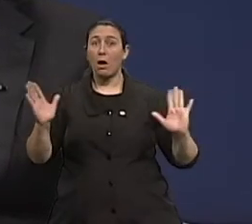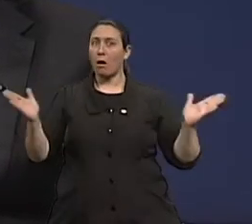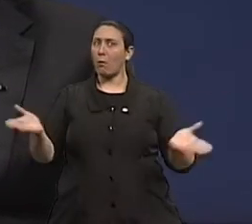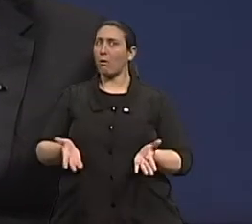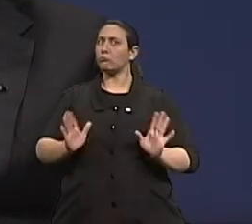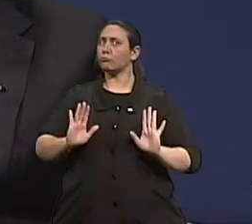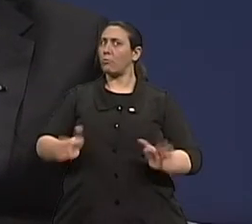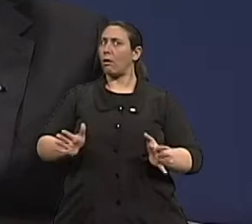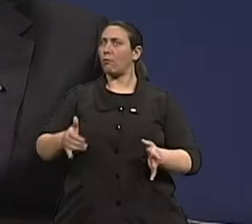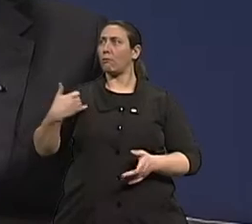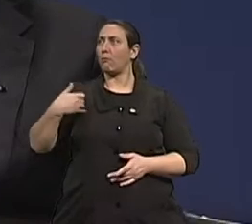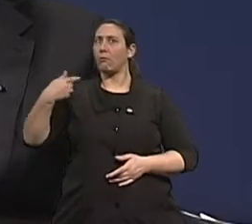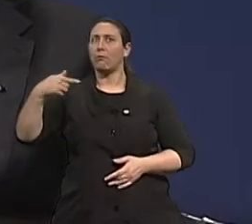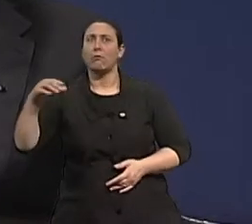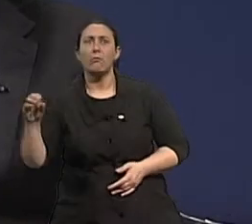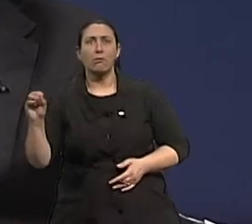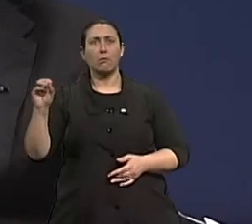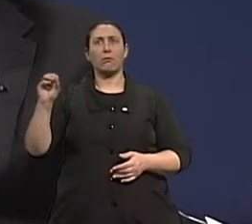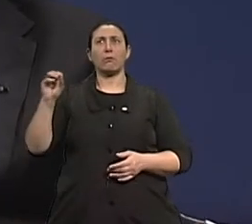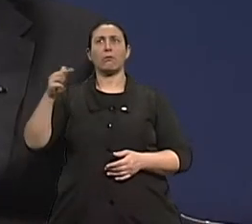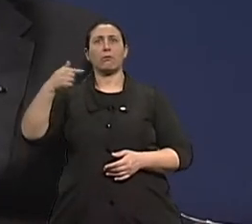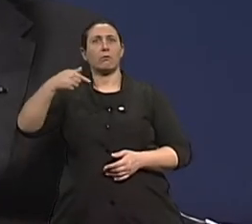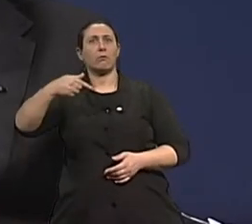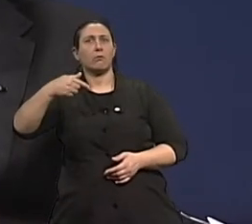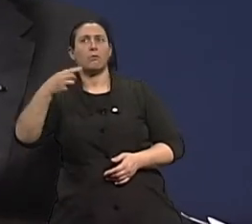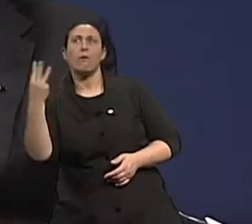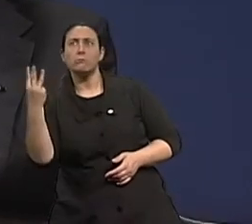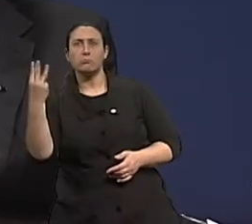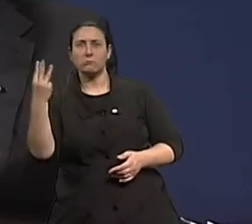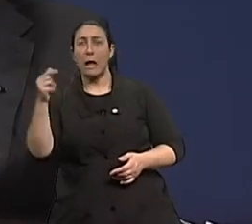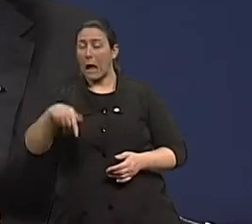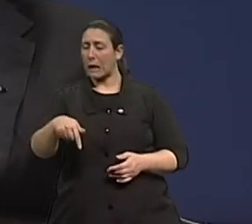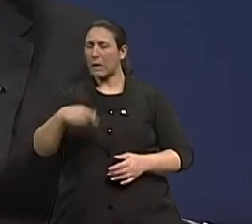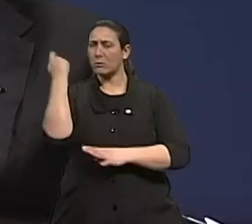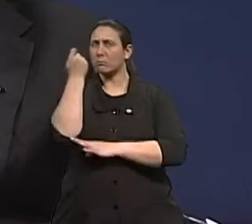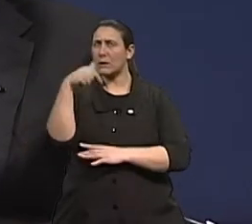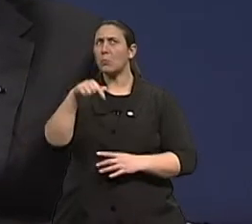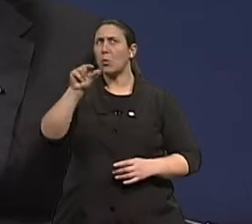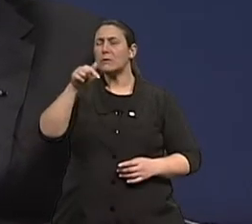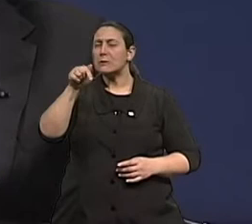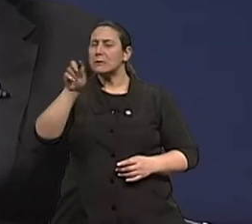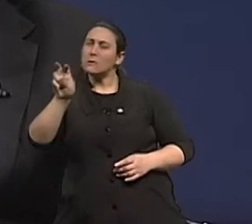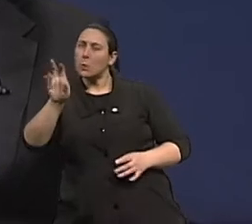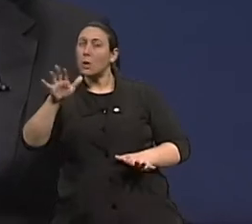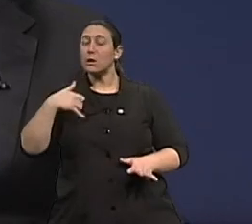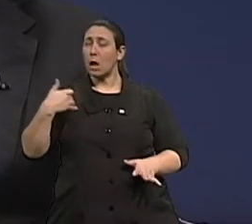vivendo já 73 anos no Brasil, aqui no Rio Grande do Sul um pouquinho mais, 75,5.